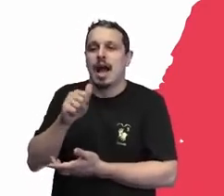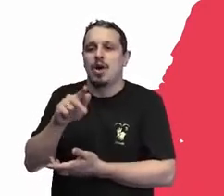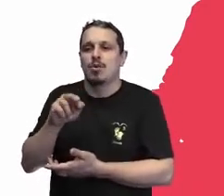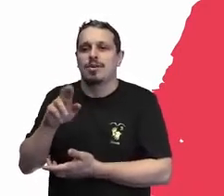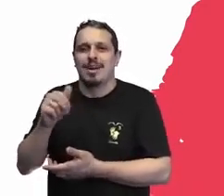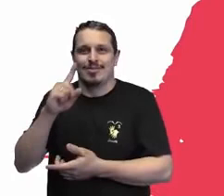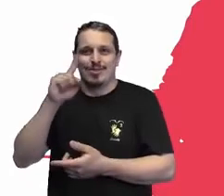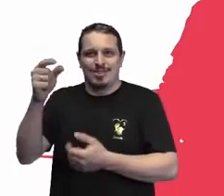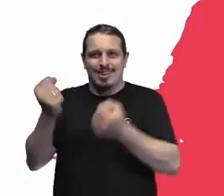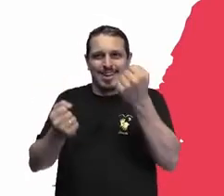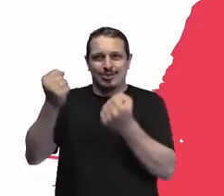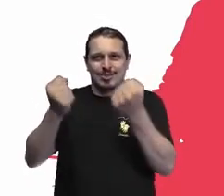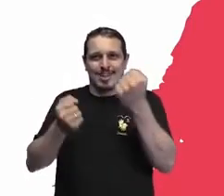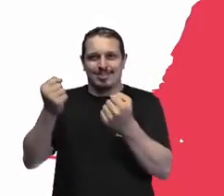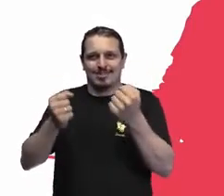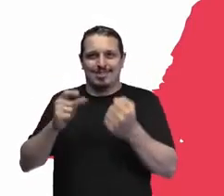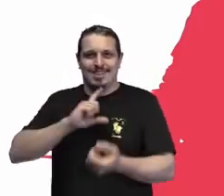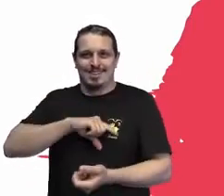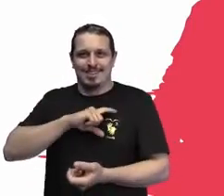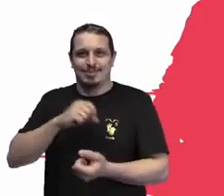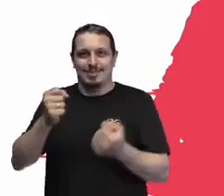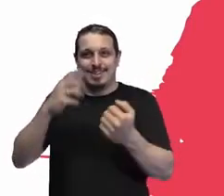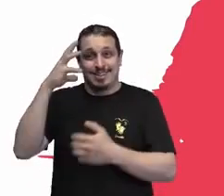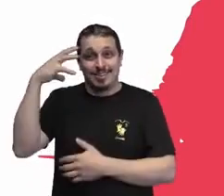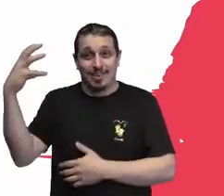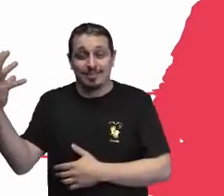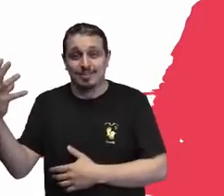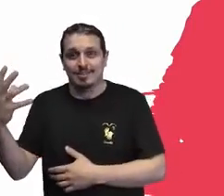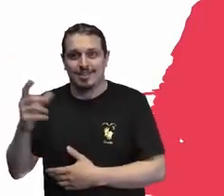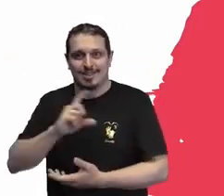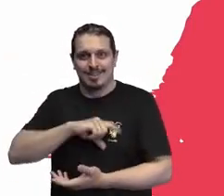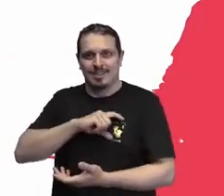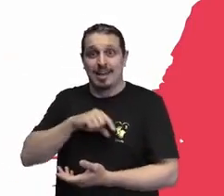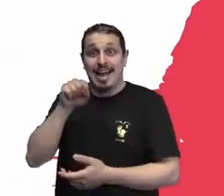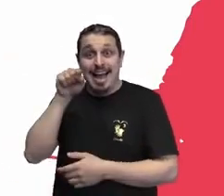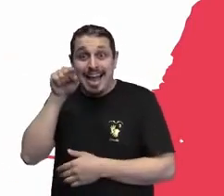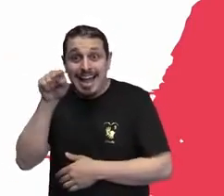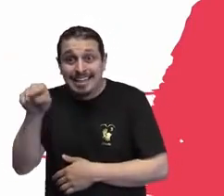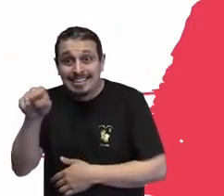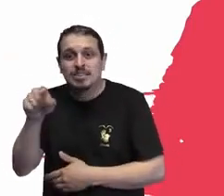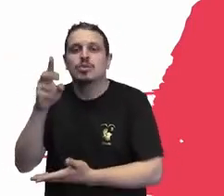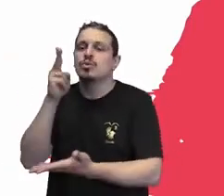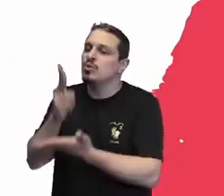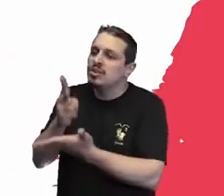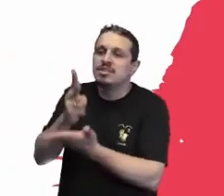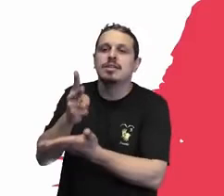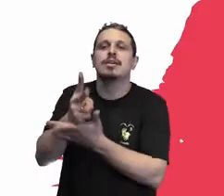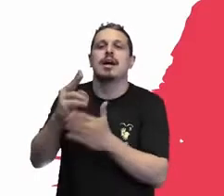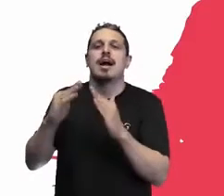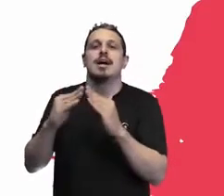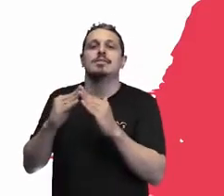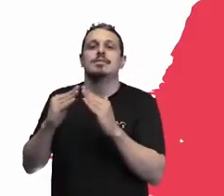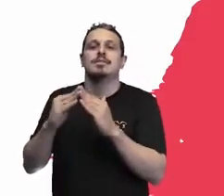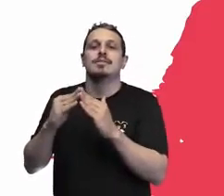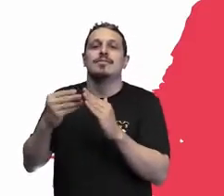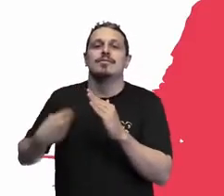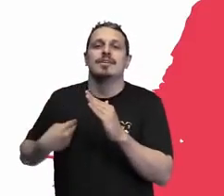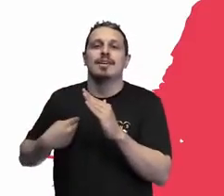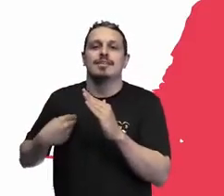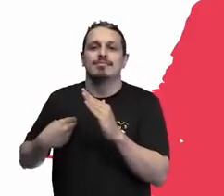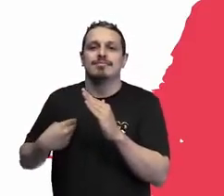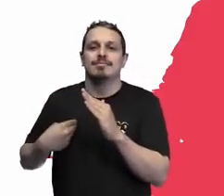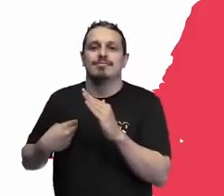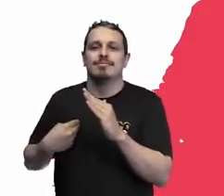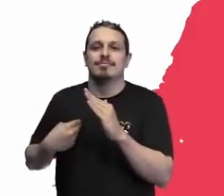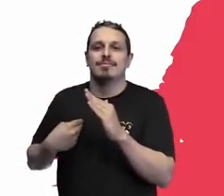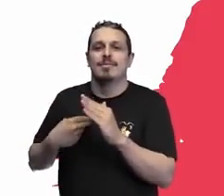o programa do JNG. Entendeu? É isso, é continuar. É virar borboleta.